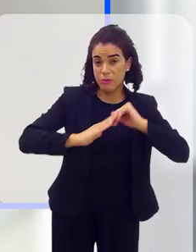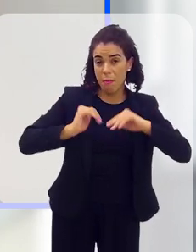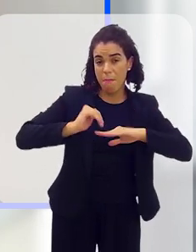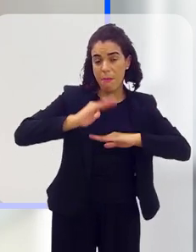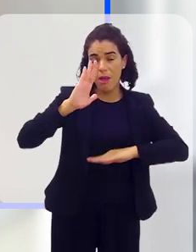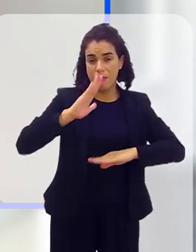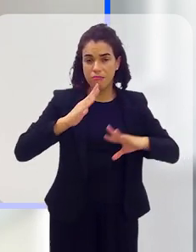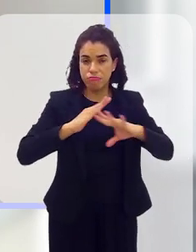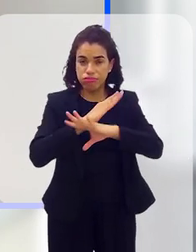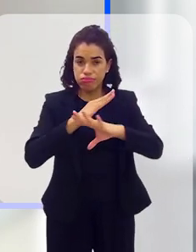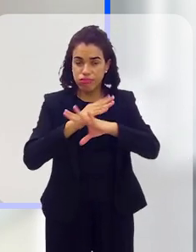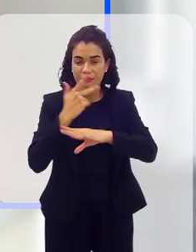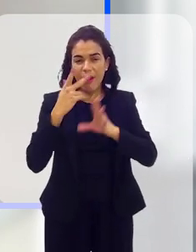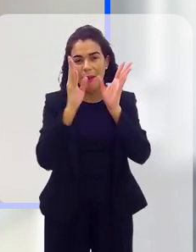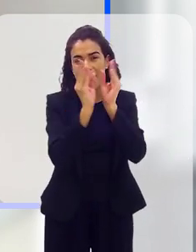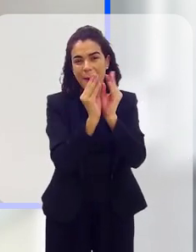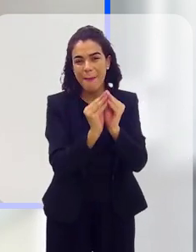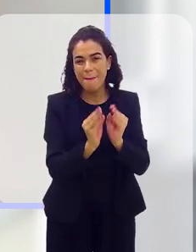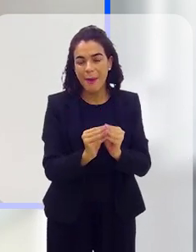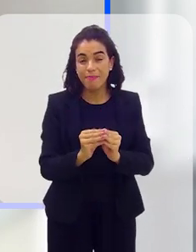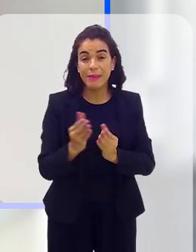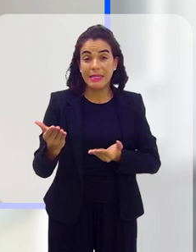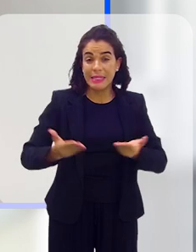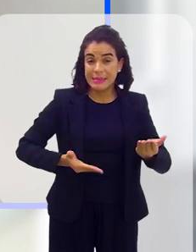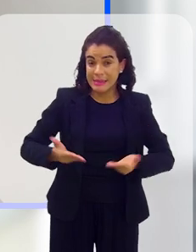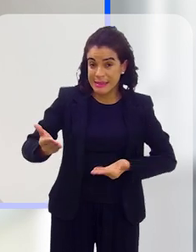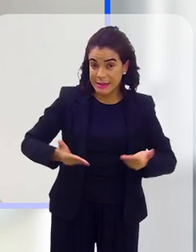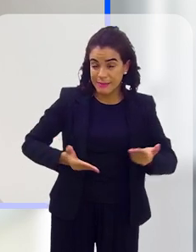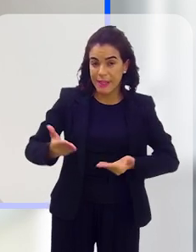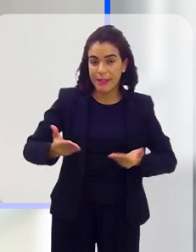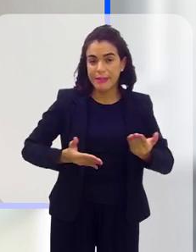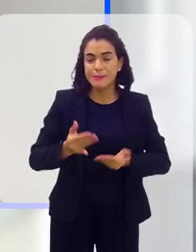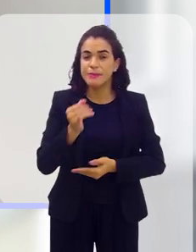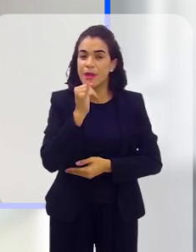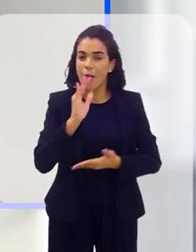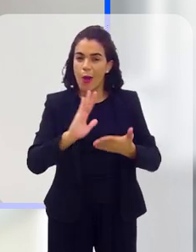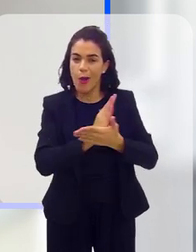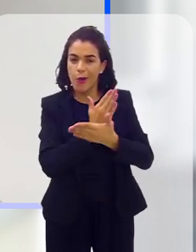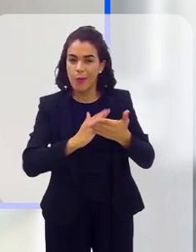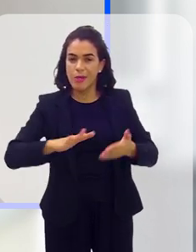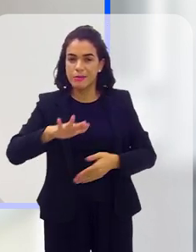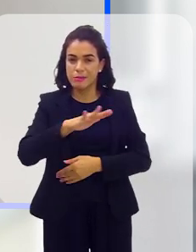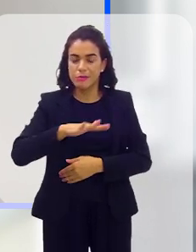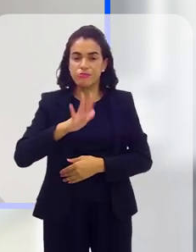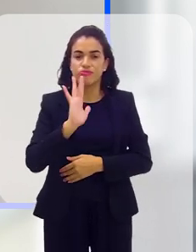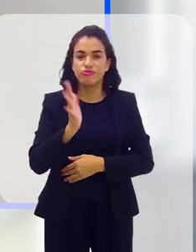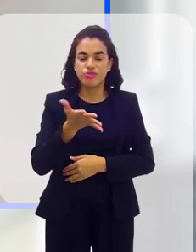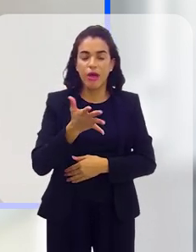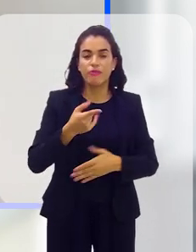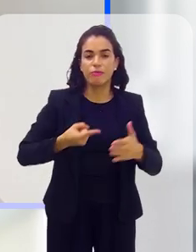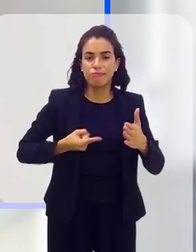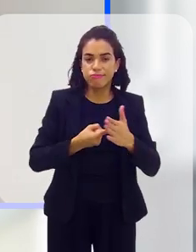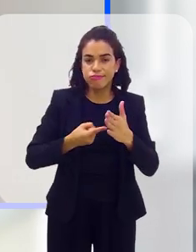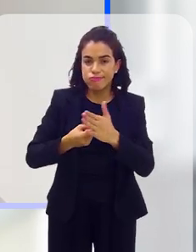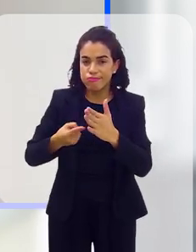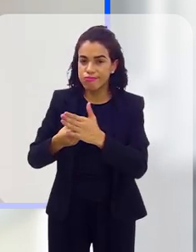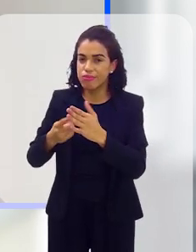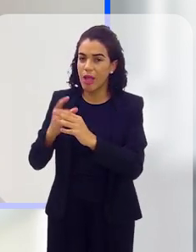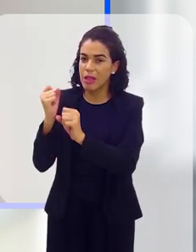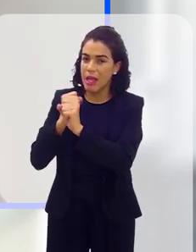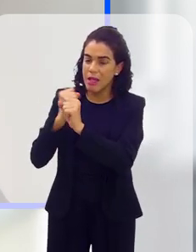das profissões mais urbanas, queria que faça um pouquinho, Márcio, sobre a categoria das empregadas domésticas, né, alguns casos têm sido relatados